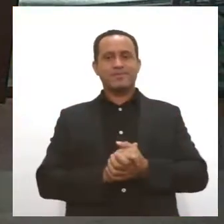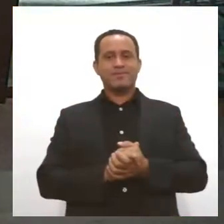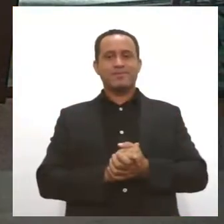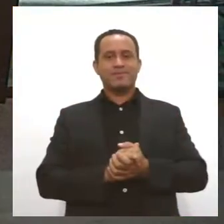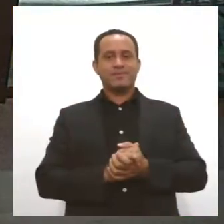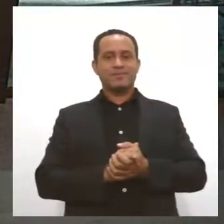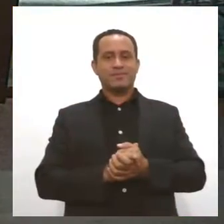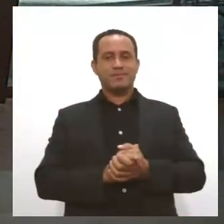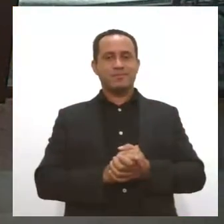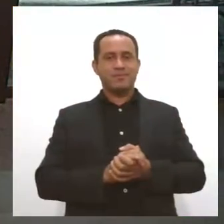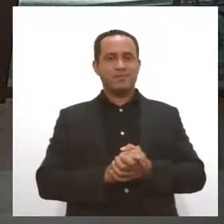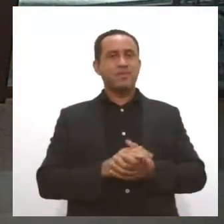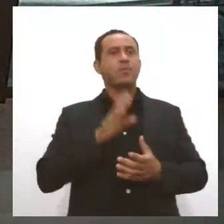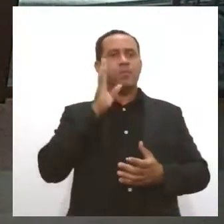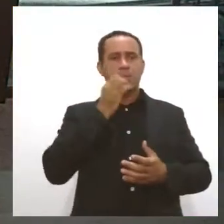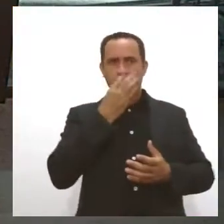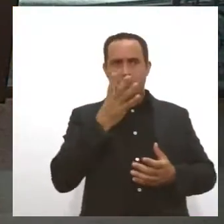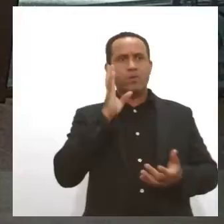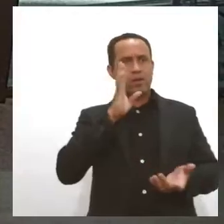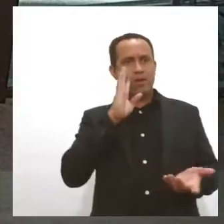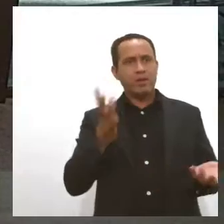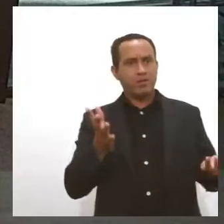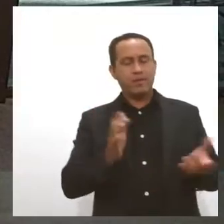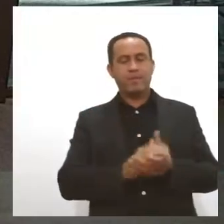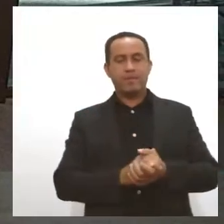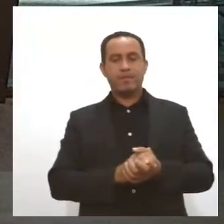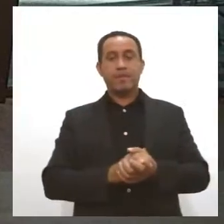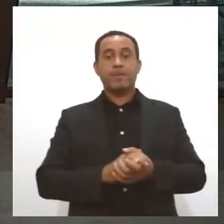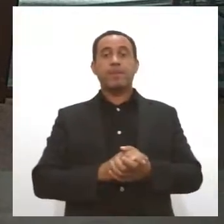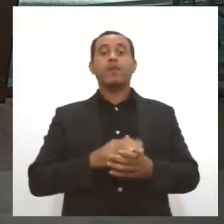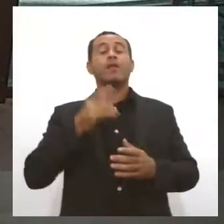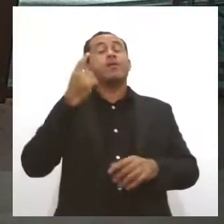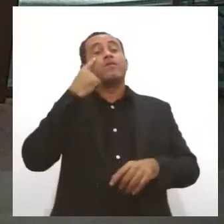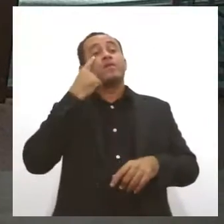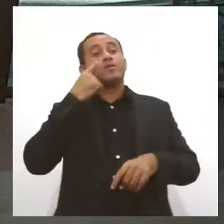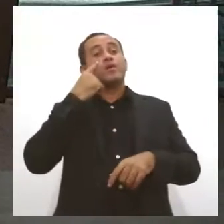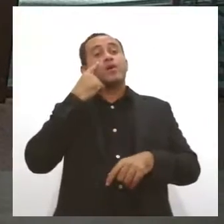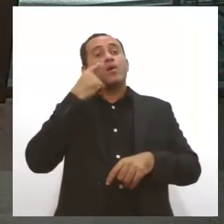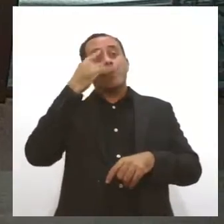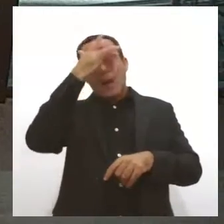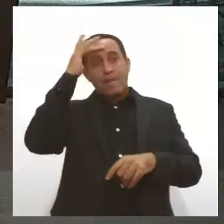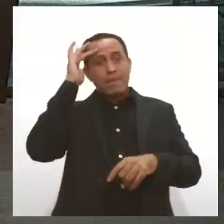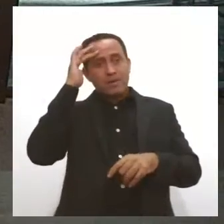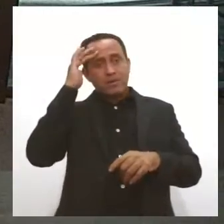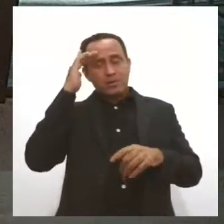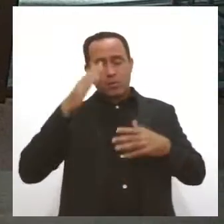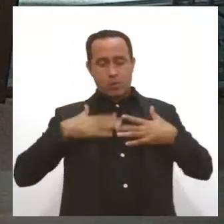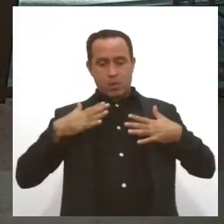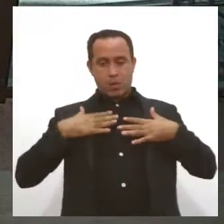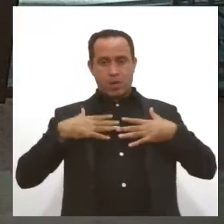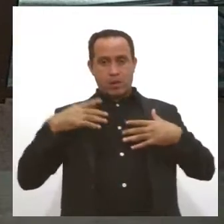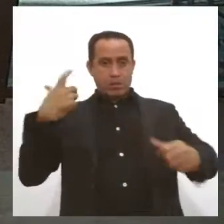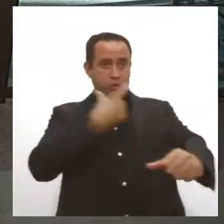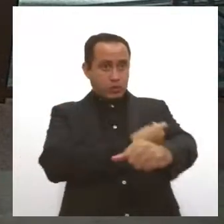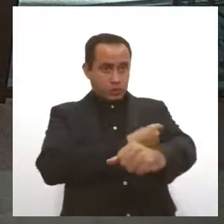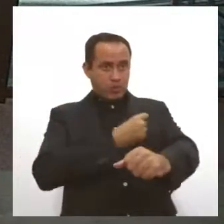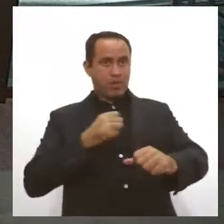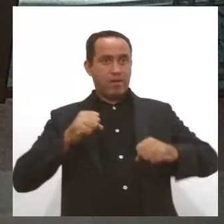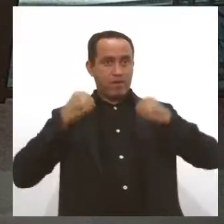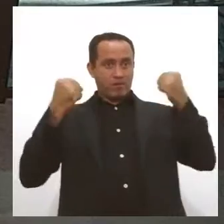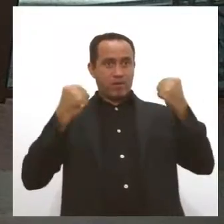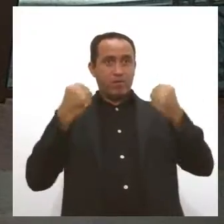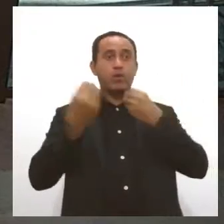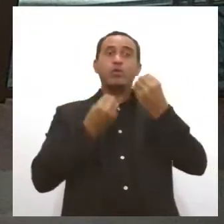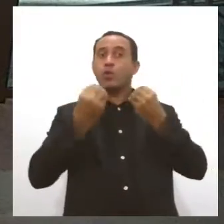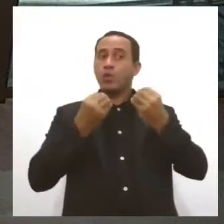É isso, uma boa oportunidade. E olha só, quanto tempo dura para a pessoa adquirir imunidade pós a vacina da Covid-19. É um assunto